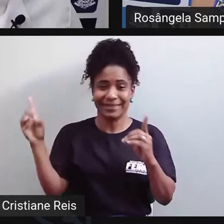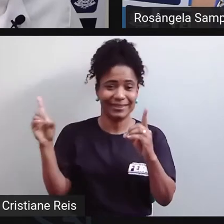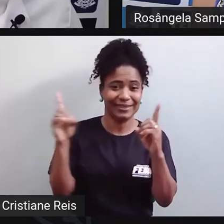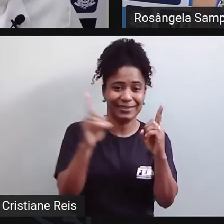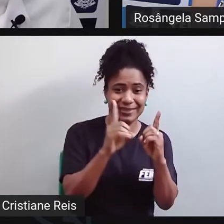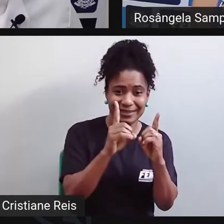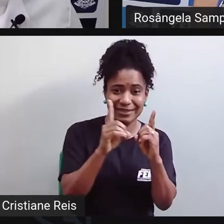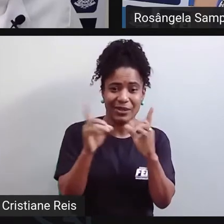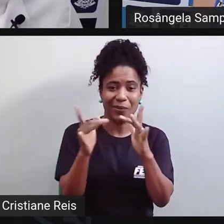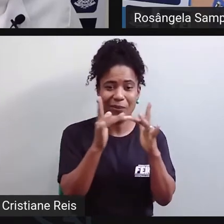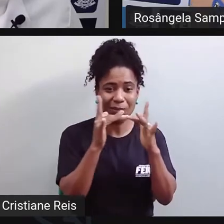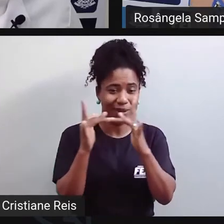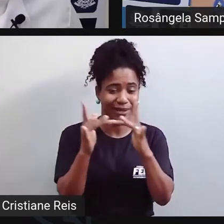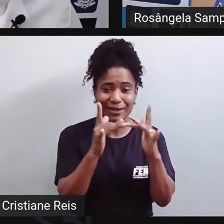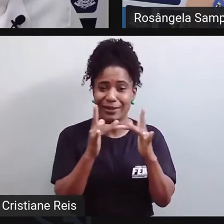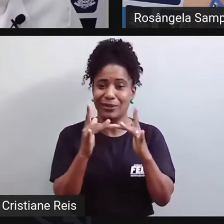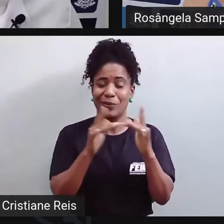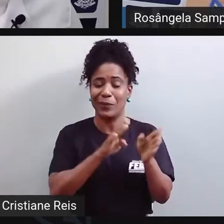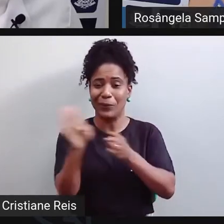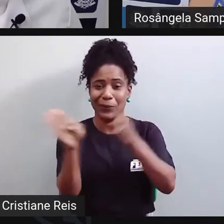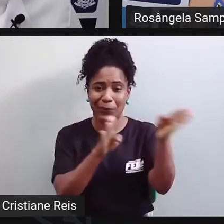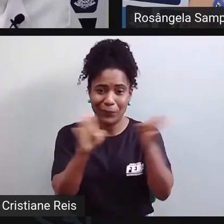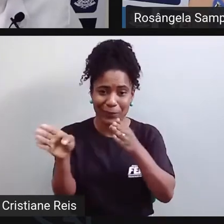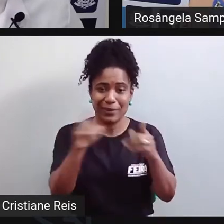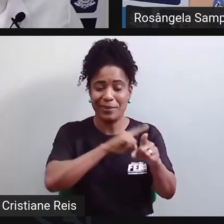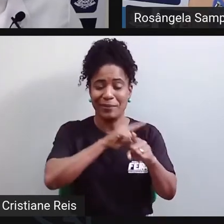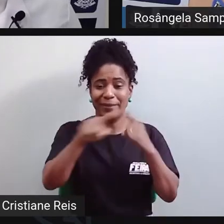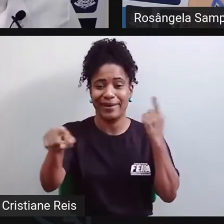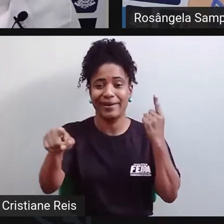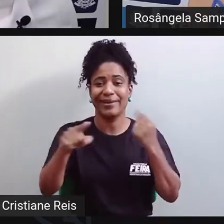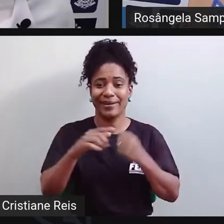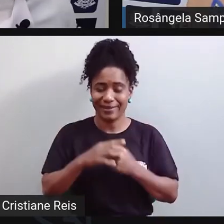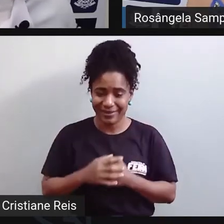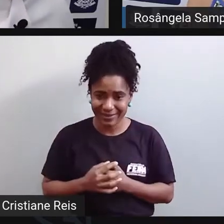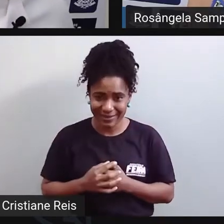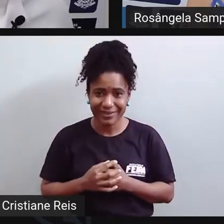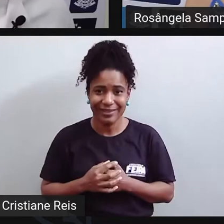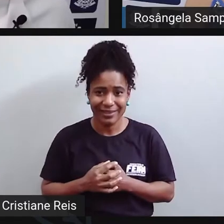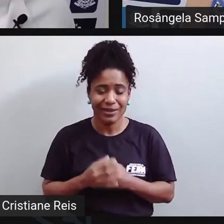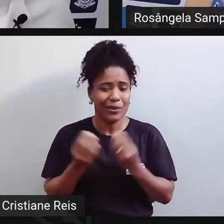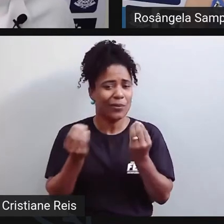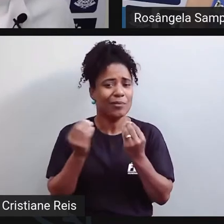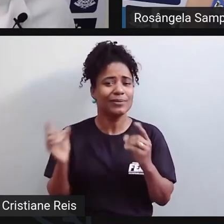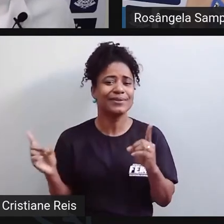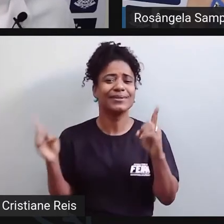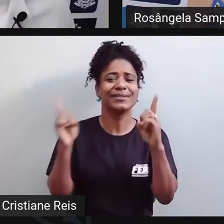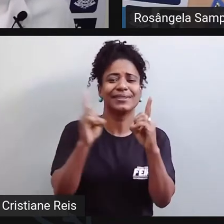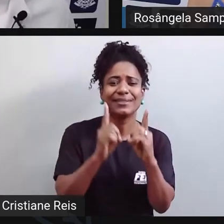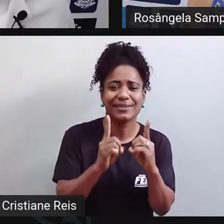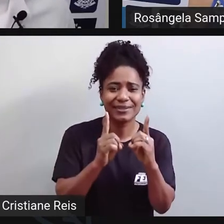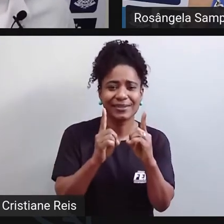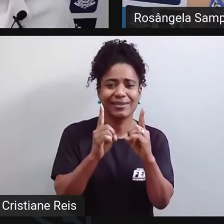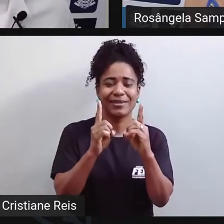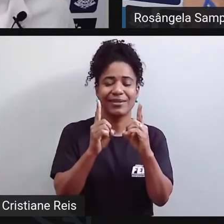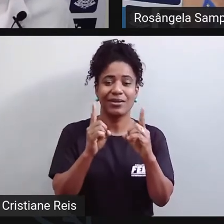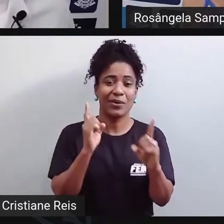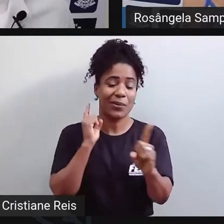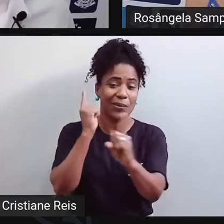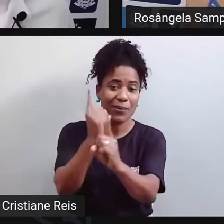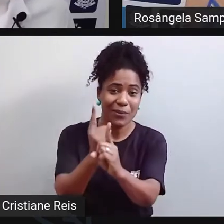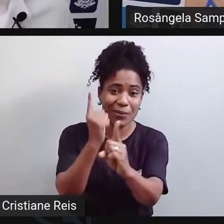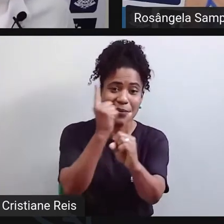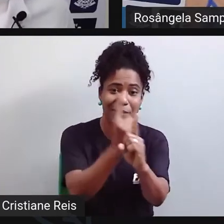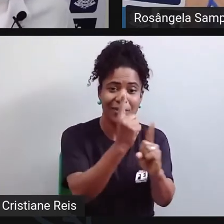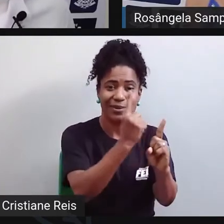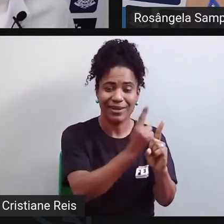locais de ir e vir. A gente passou a não poder participar daquilo que a gente fazia todo dia, né. As crianças